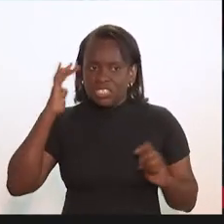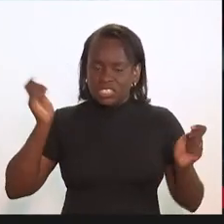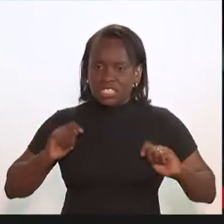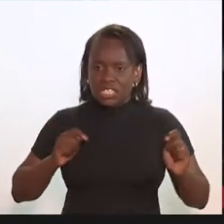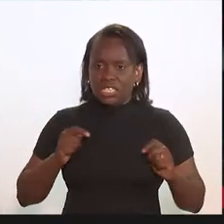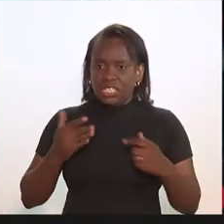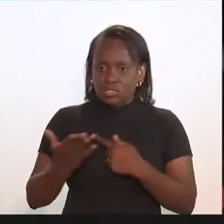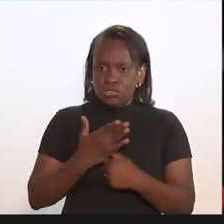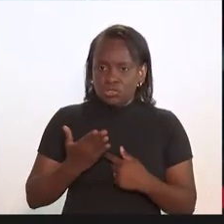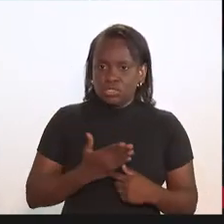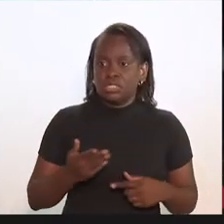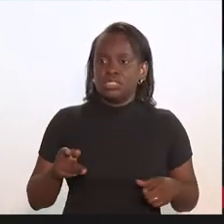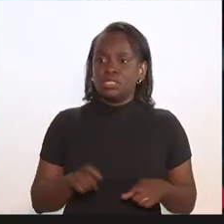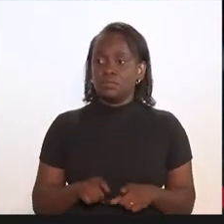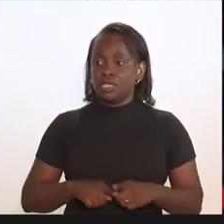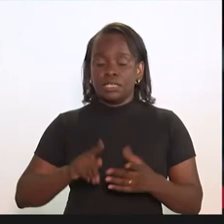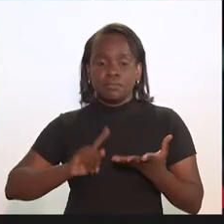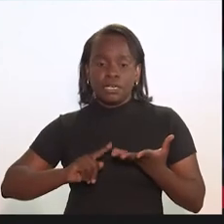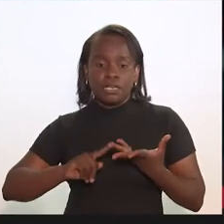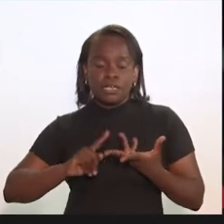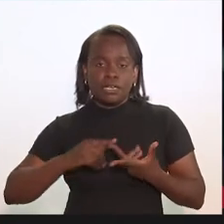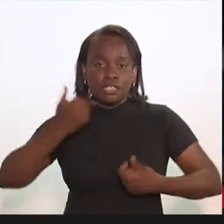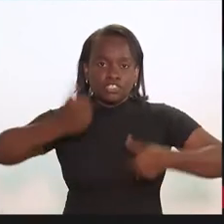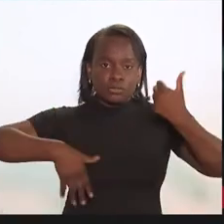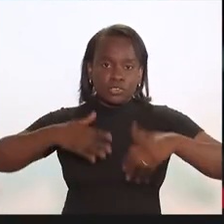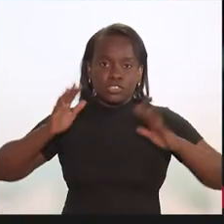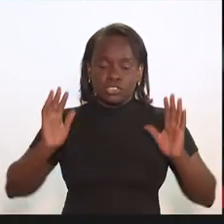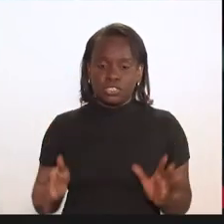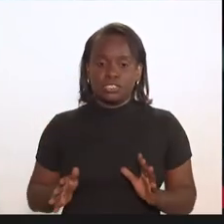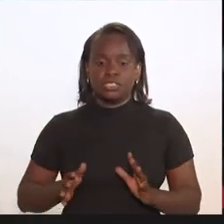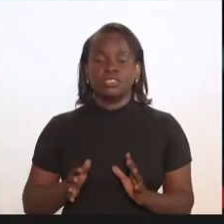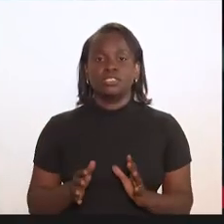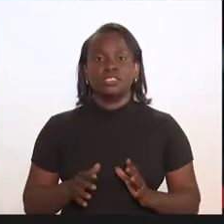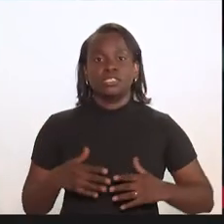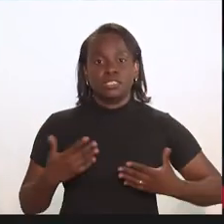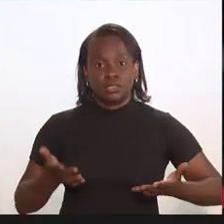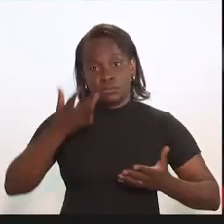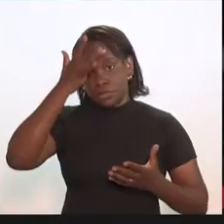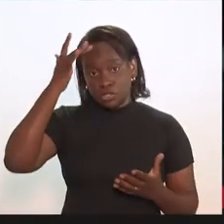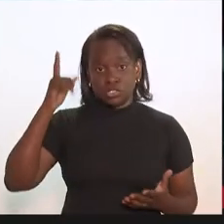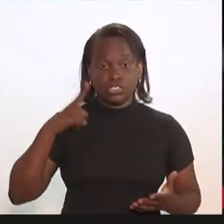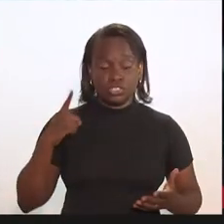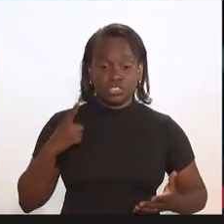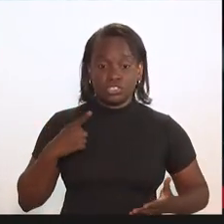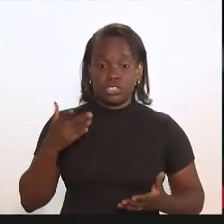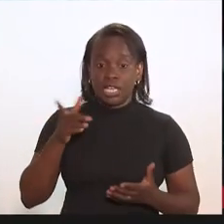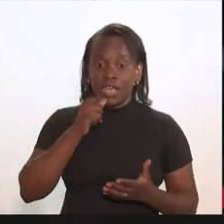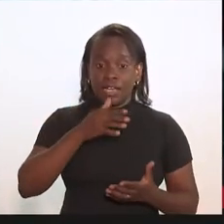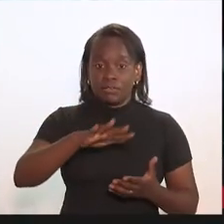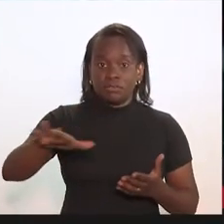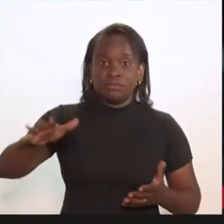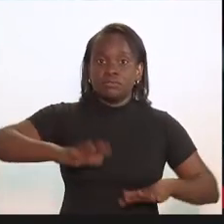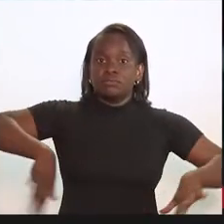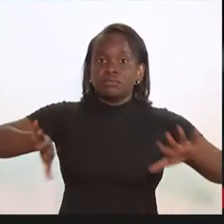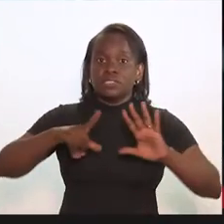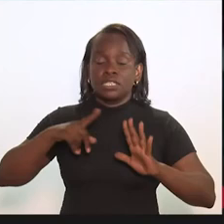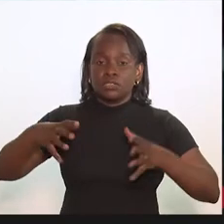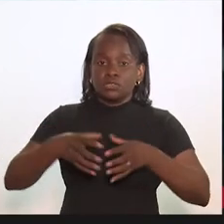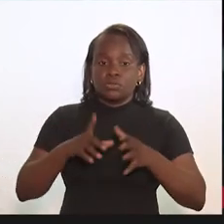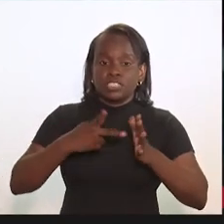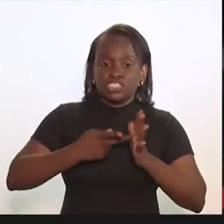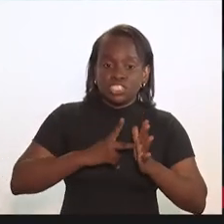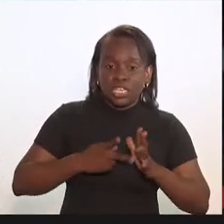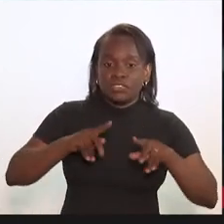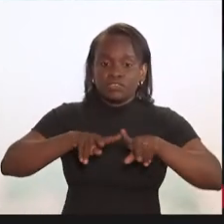acredito que sim. E essas questões todas que foram colocadas, as pessoas que estão ao largo, os sindicatos,